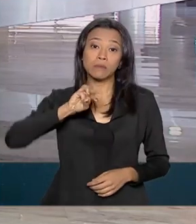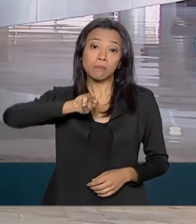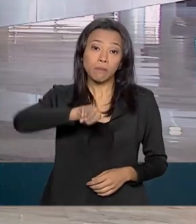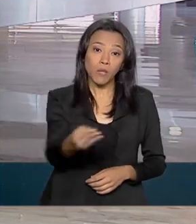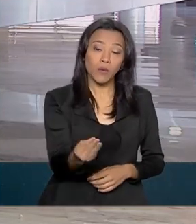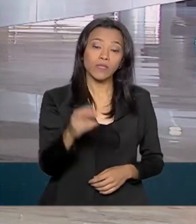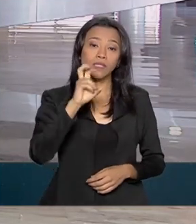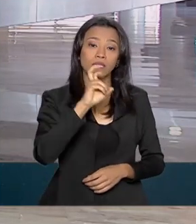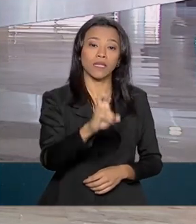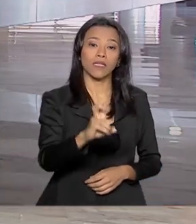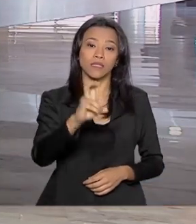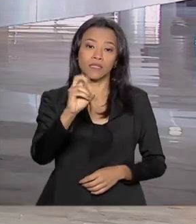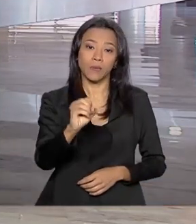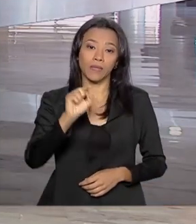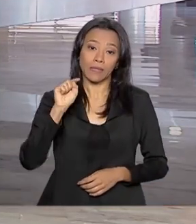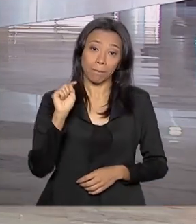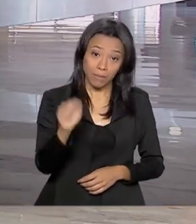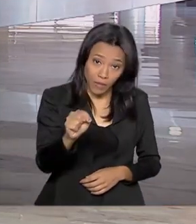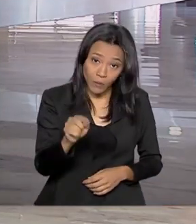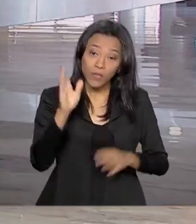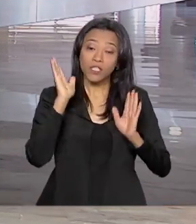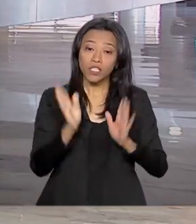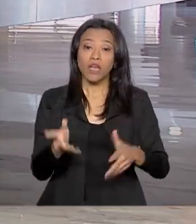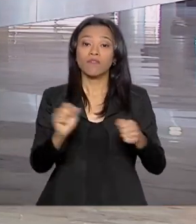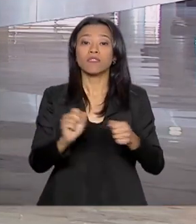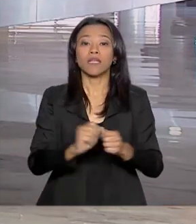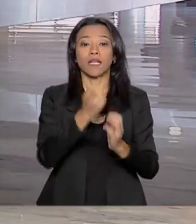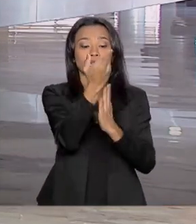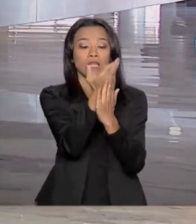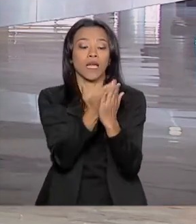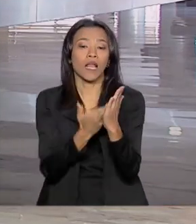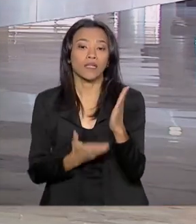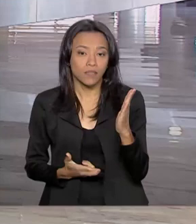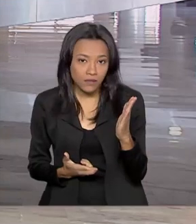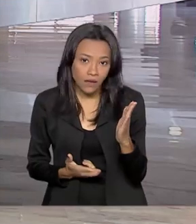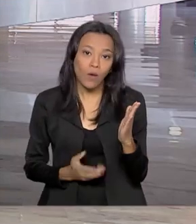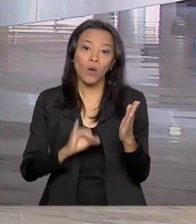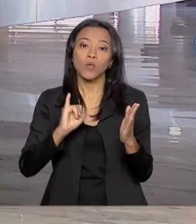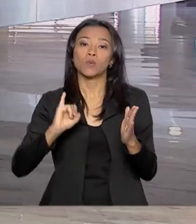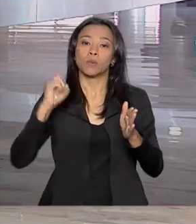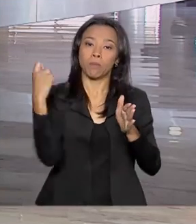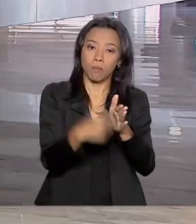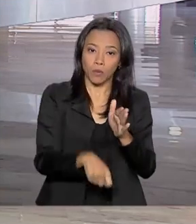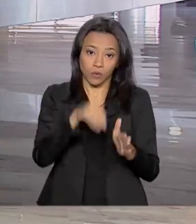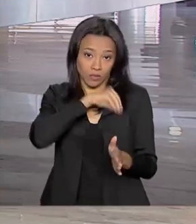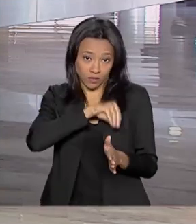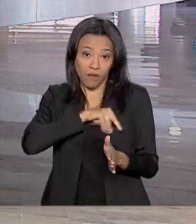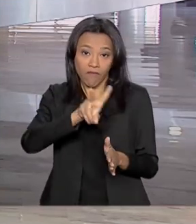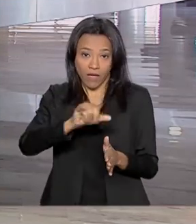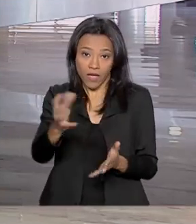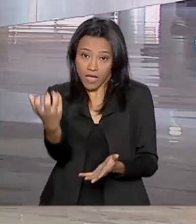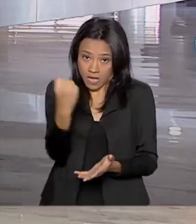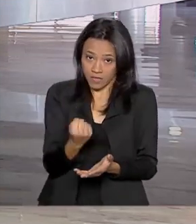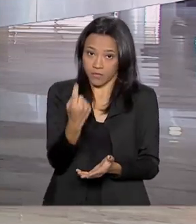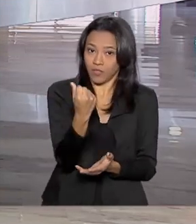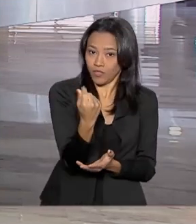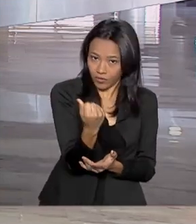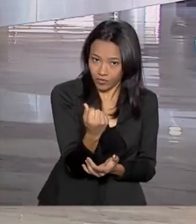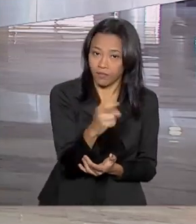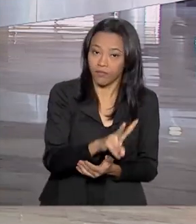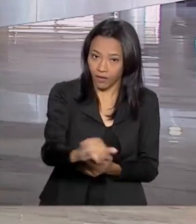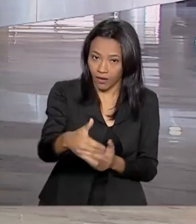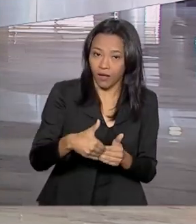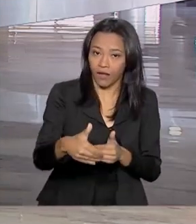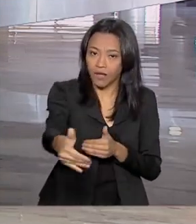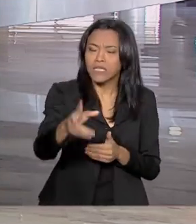mil contribuintes que declararam imposto de renda este ano vão receber dinheiro do fisco. Na próxima segunda-feira será possível